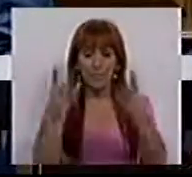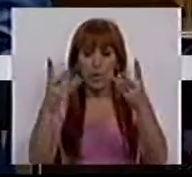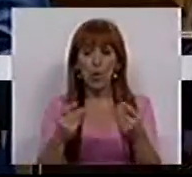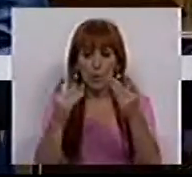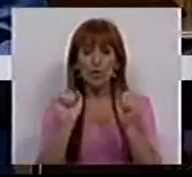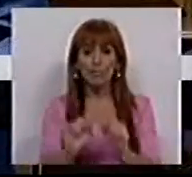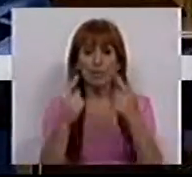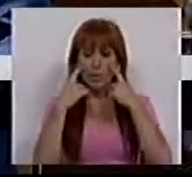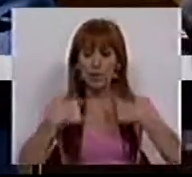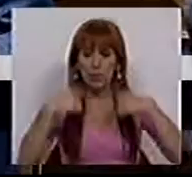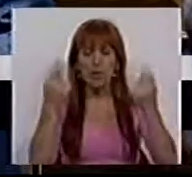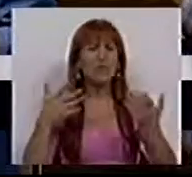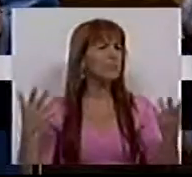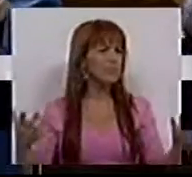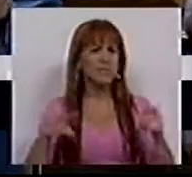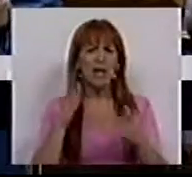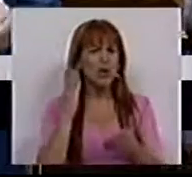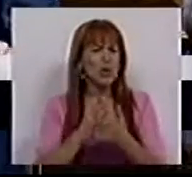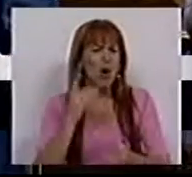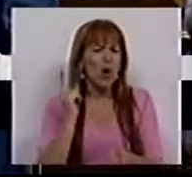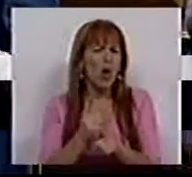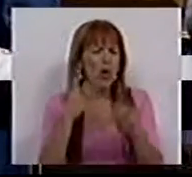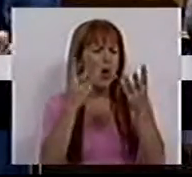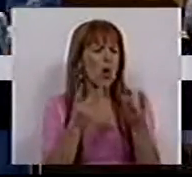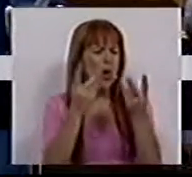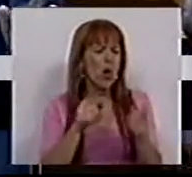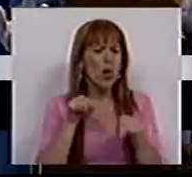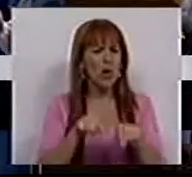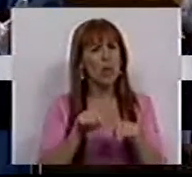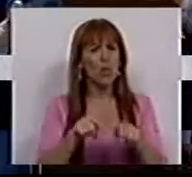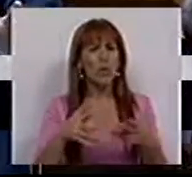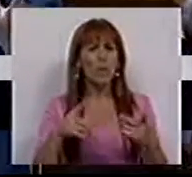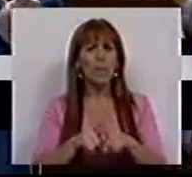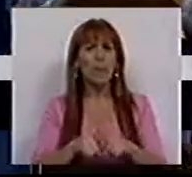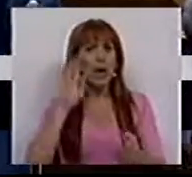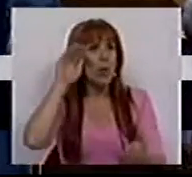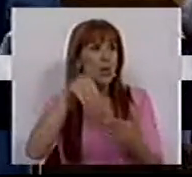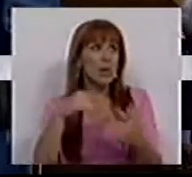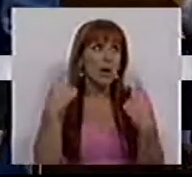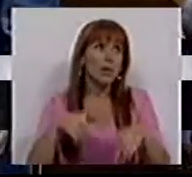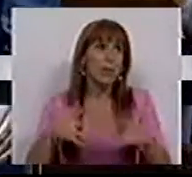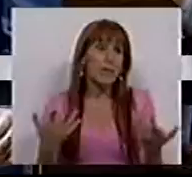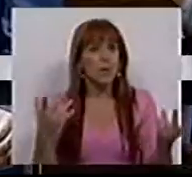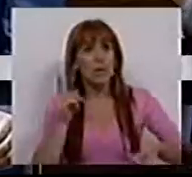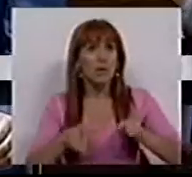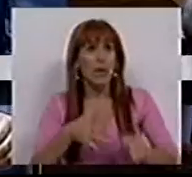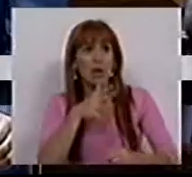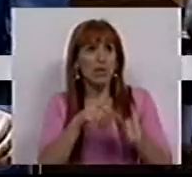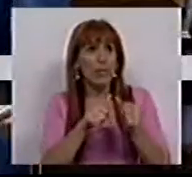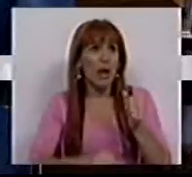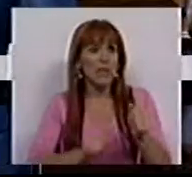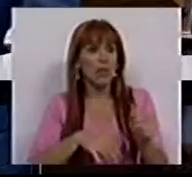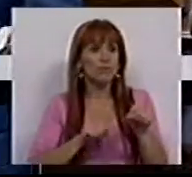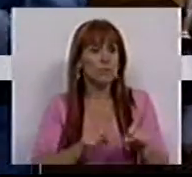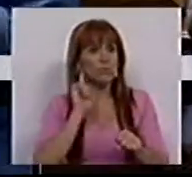contas públicas? Será que é só mera contabilística? É essa a conclusão que retirámos da que foi a explicação da